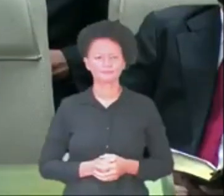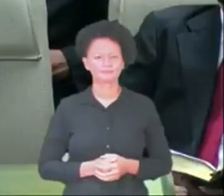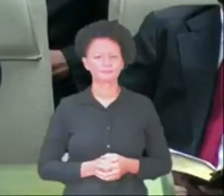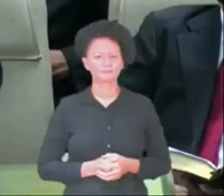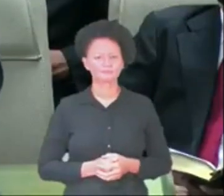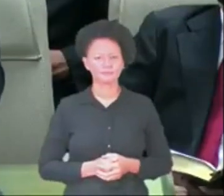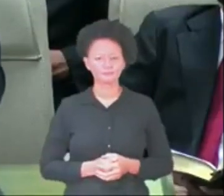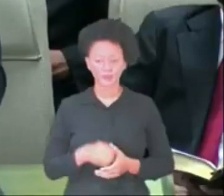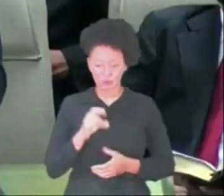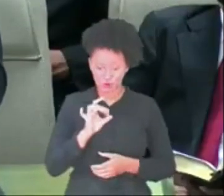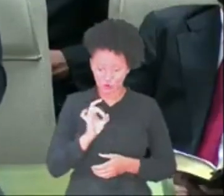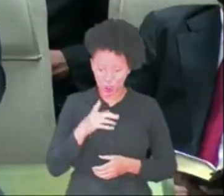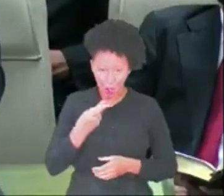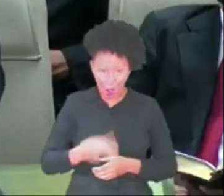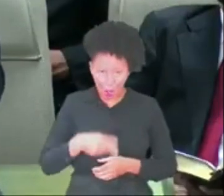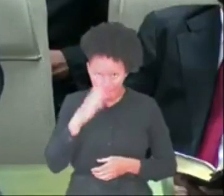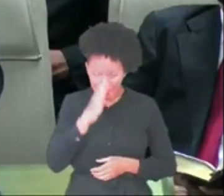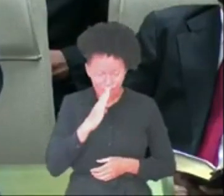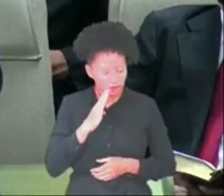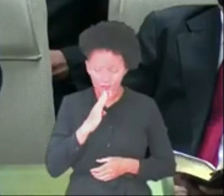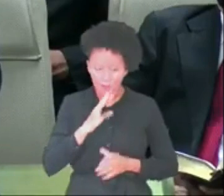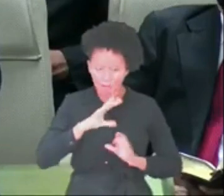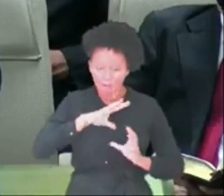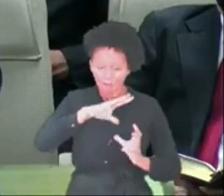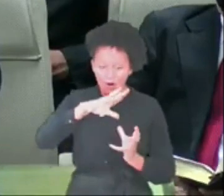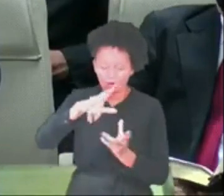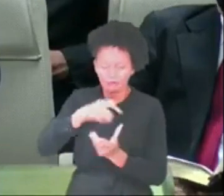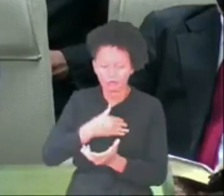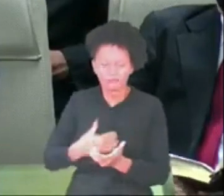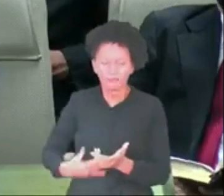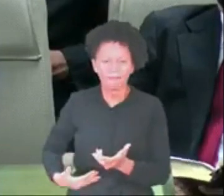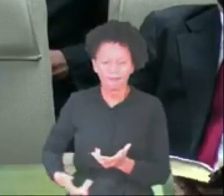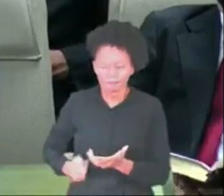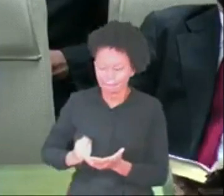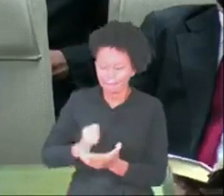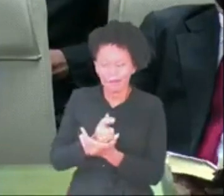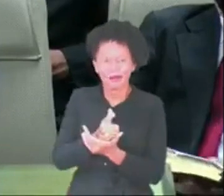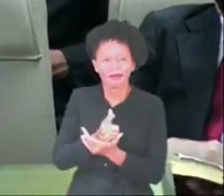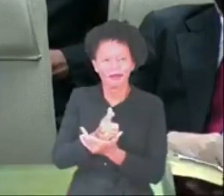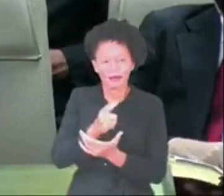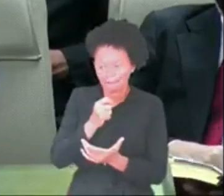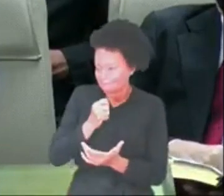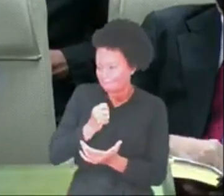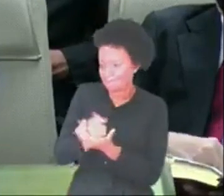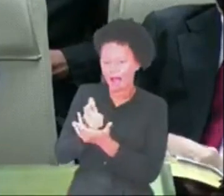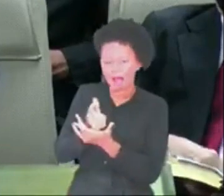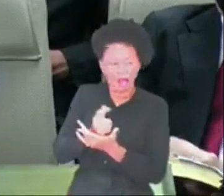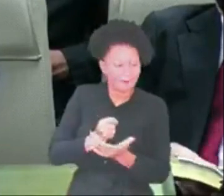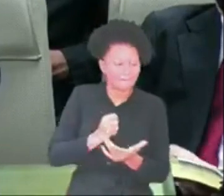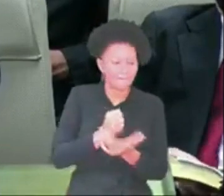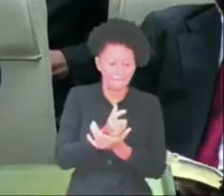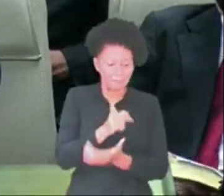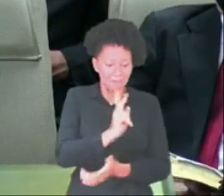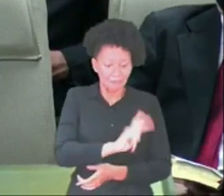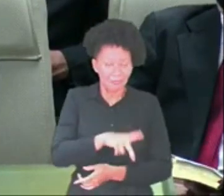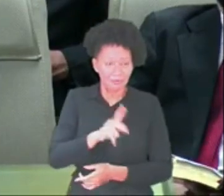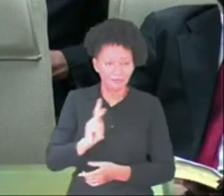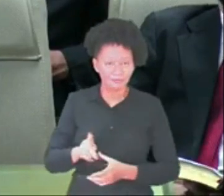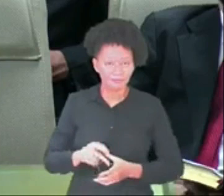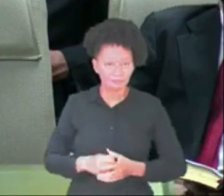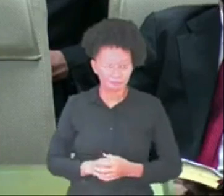Não é só no Brasil. No mundo inteiro, o estado está pagando. O estado está pagando a professores.